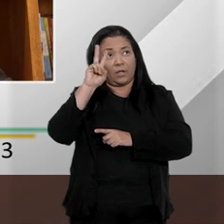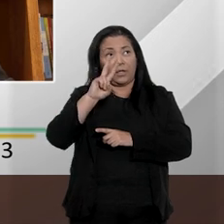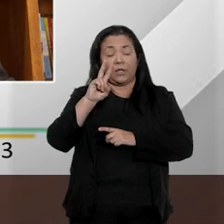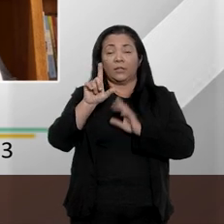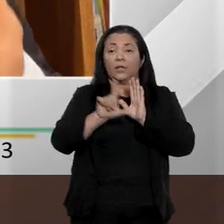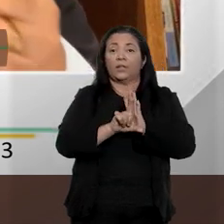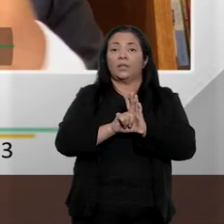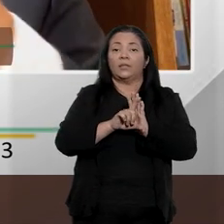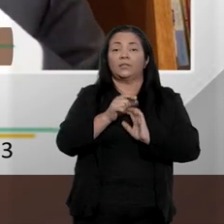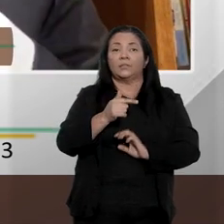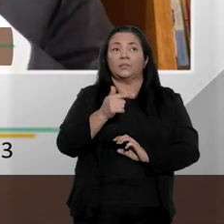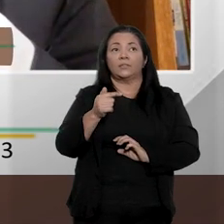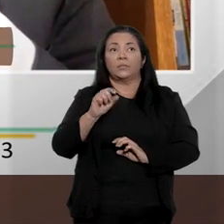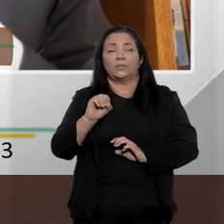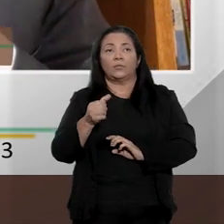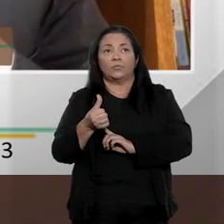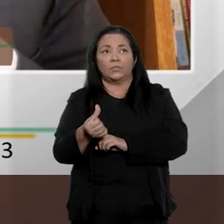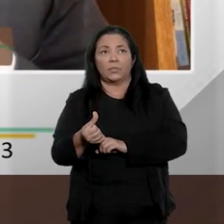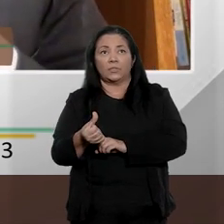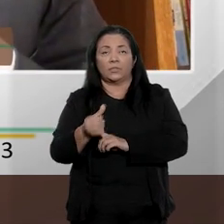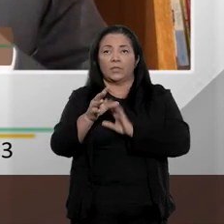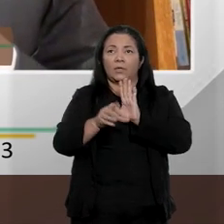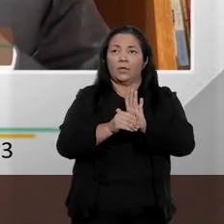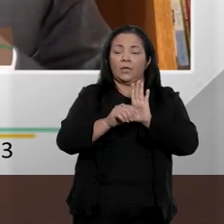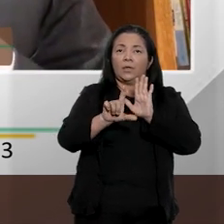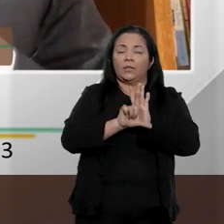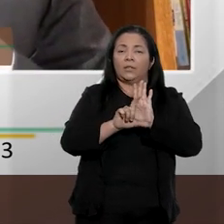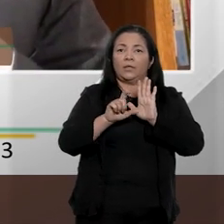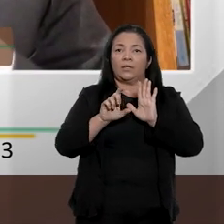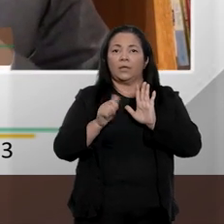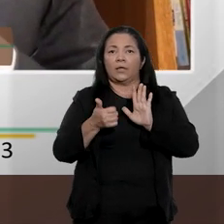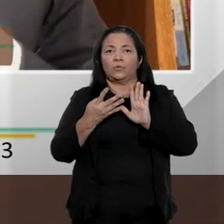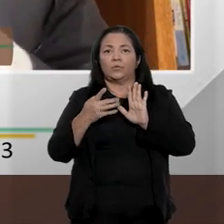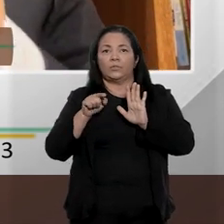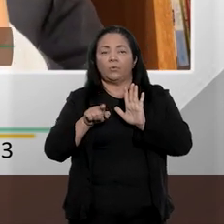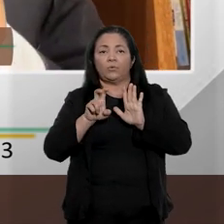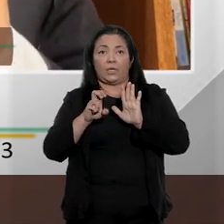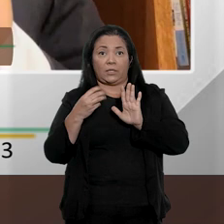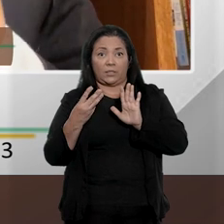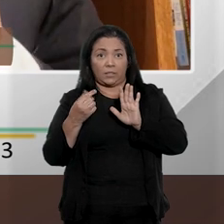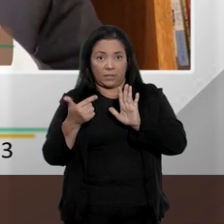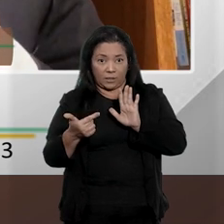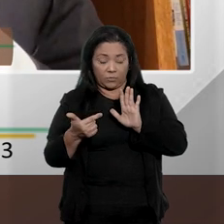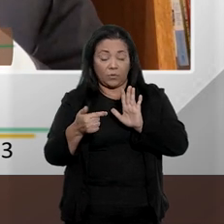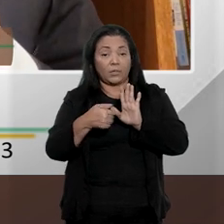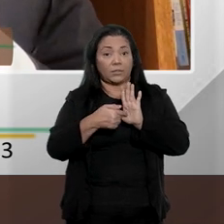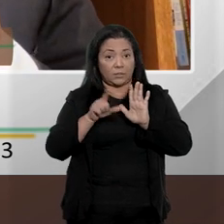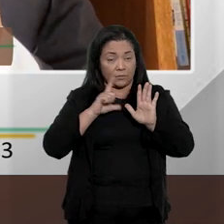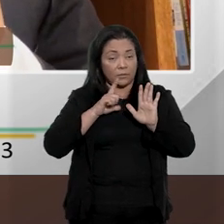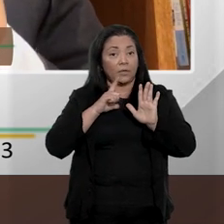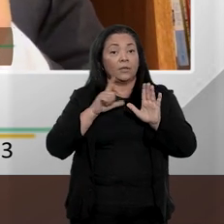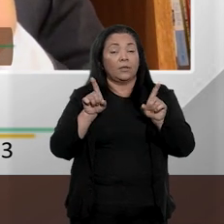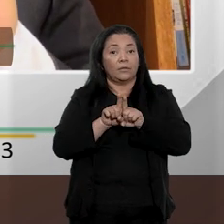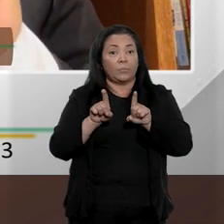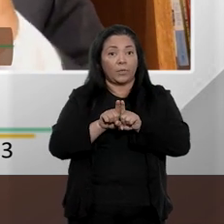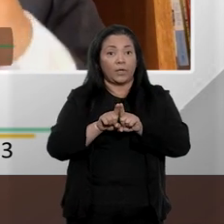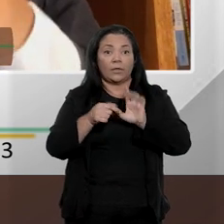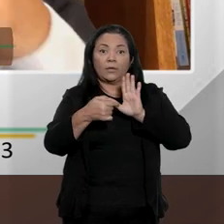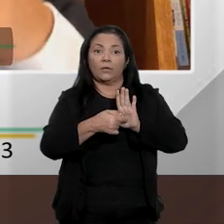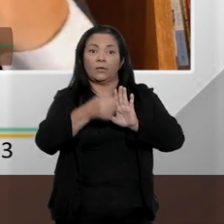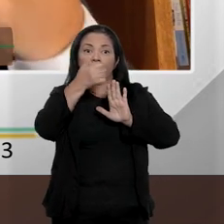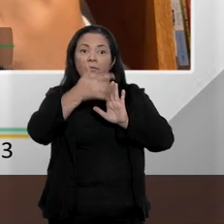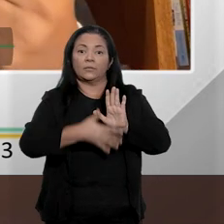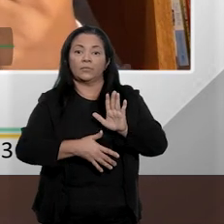7716, introduzida agora pela Lei 14.532. E é muito importante chamarmos a atenção para isso, porque